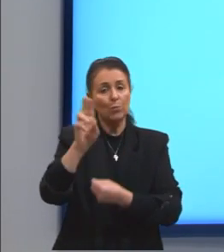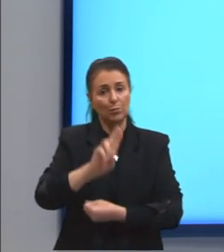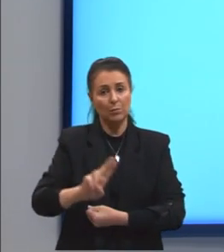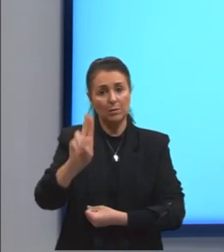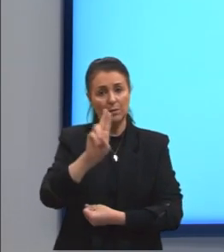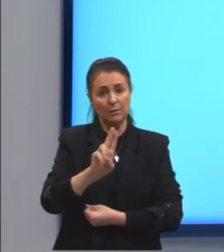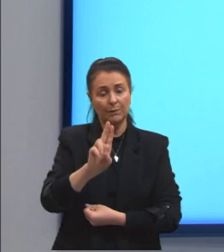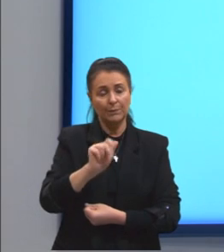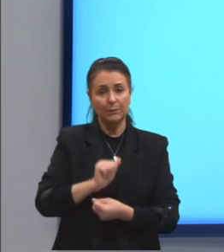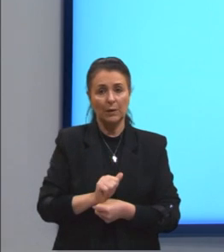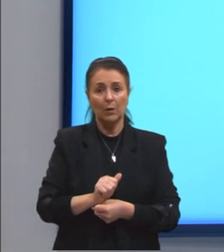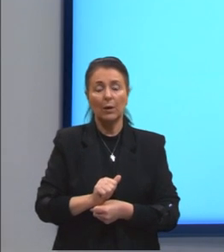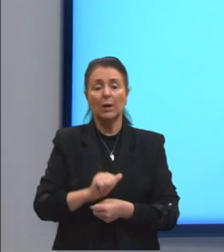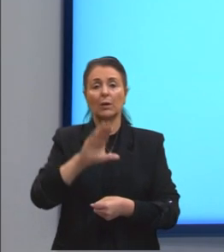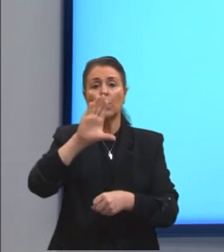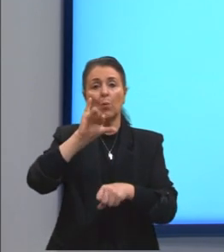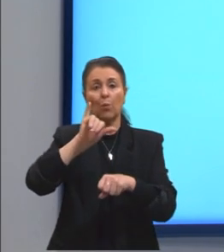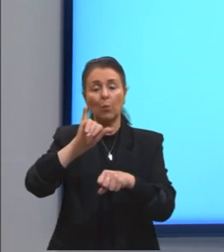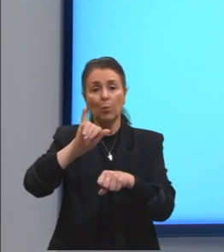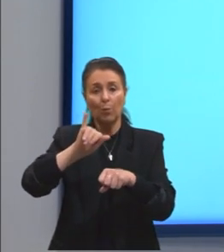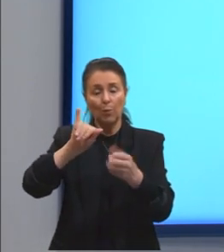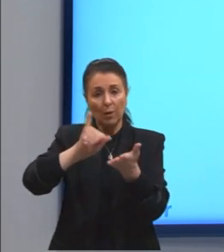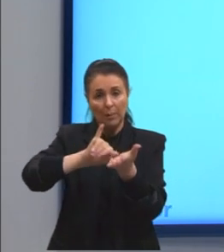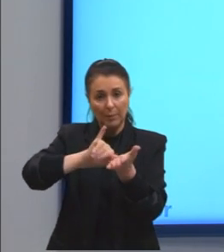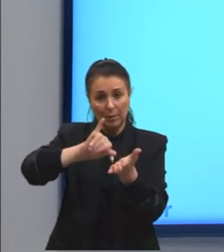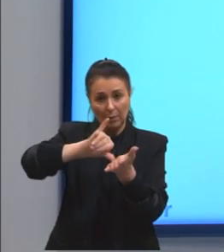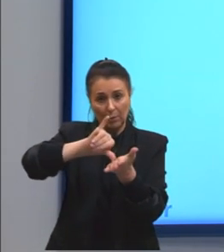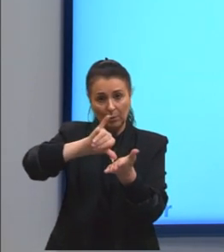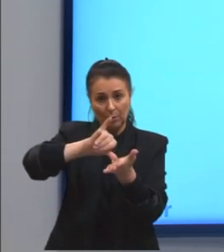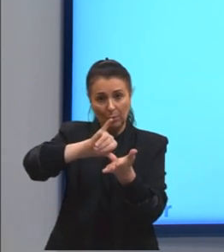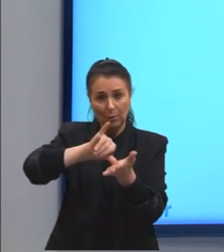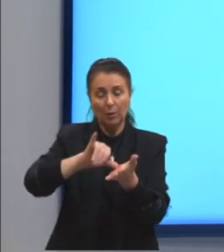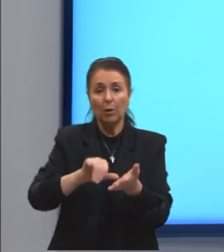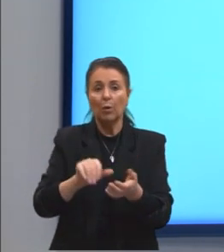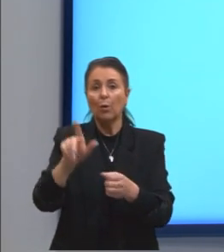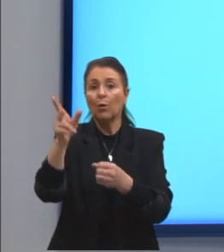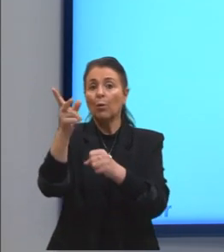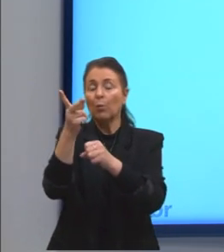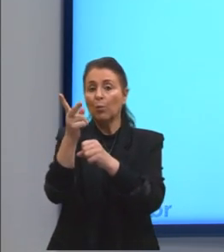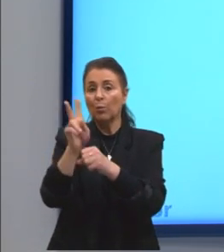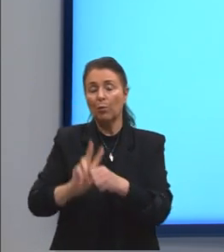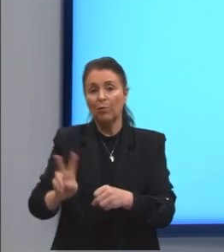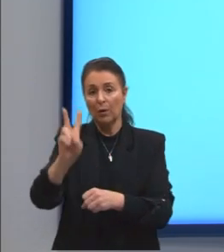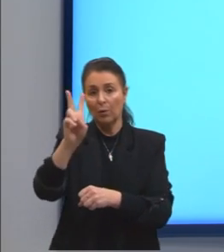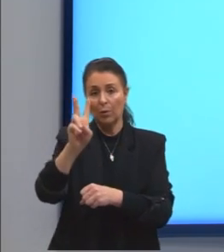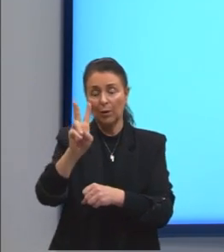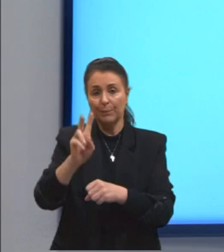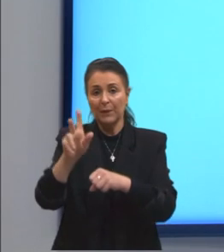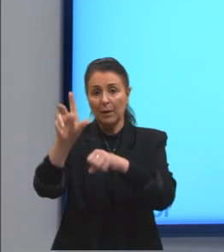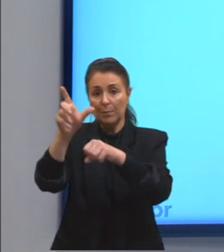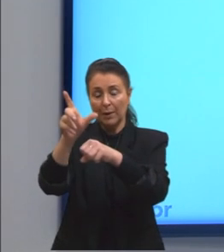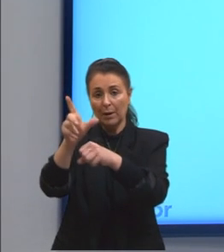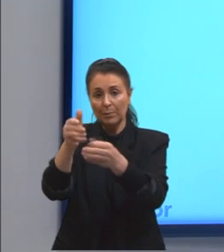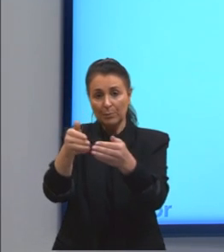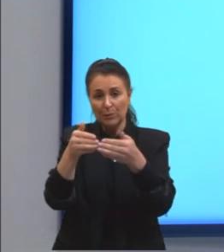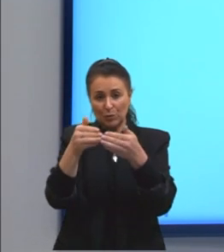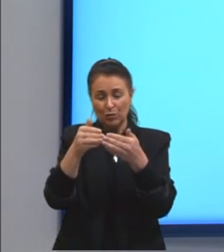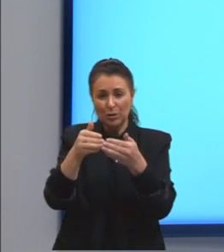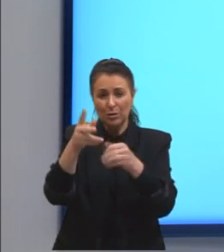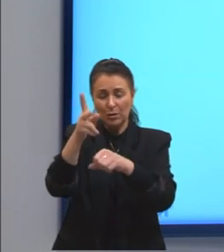Então, o capital, o valor que eu vou ter que financiar é de R$ 15.000,00. Isso na primeira loja.